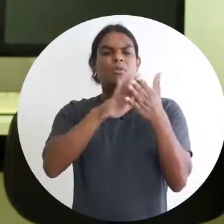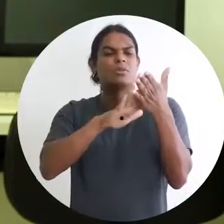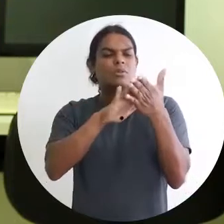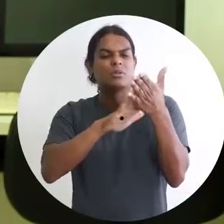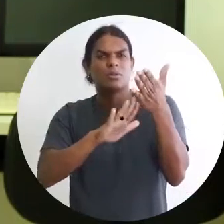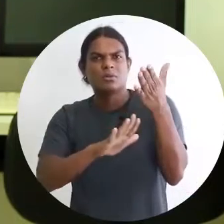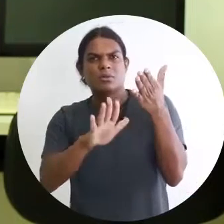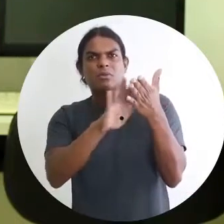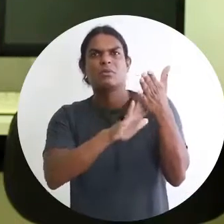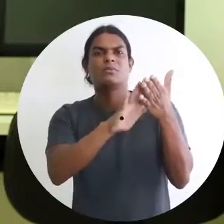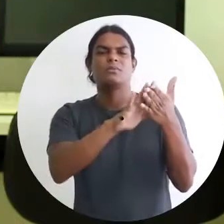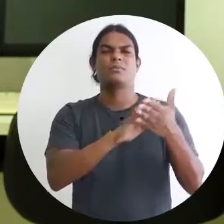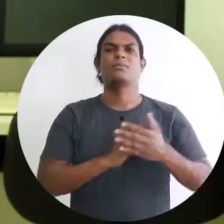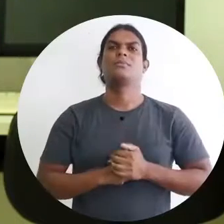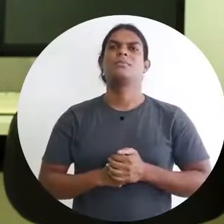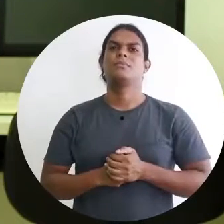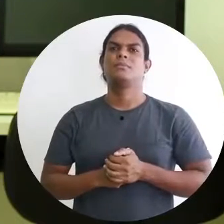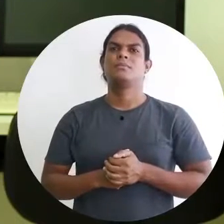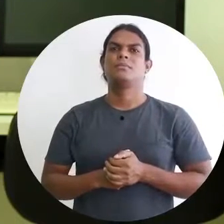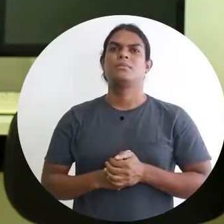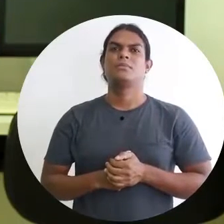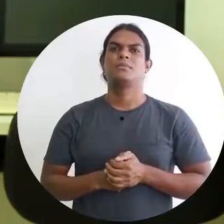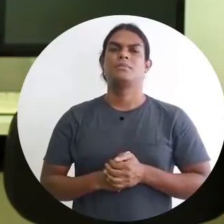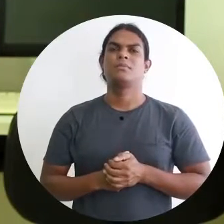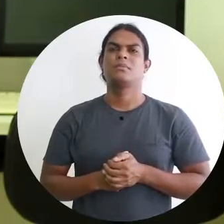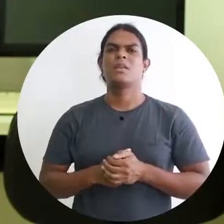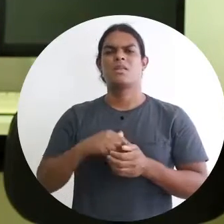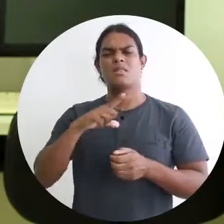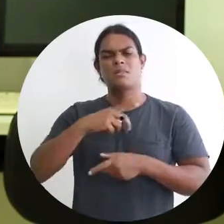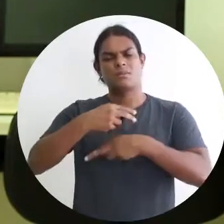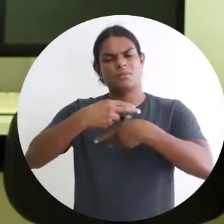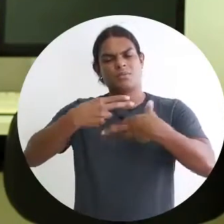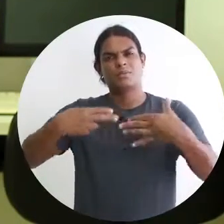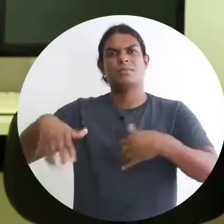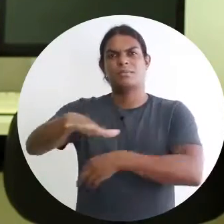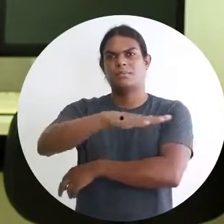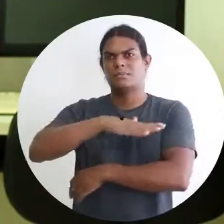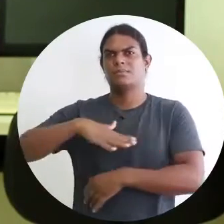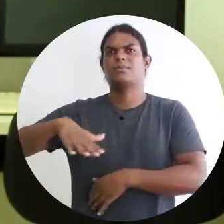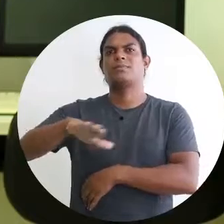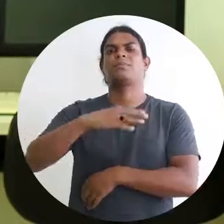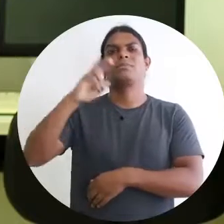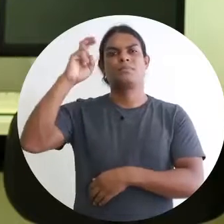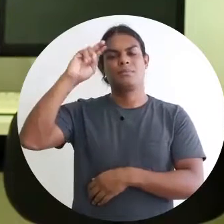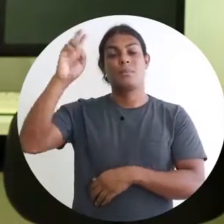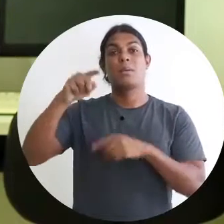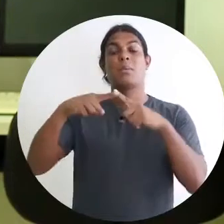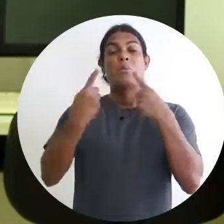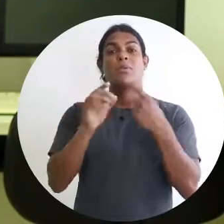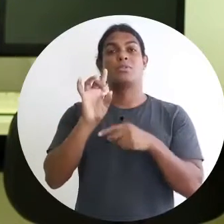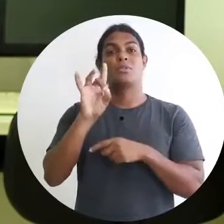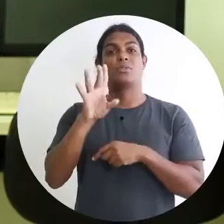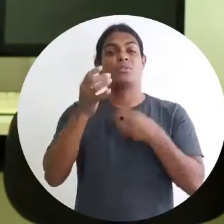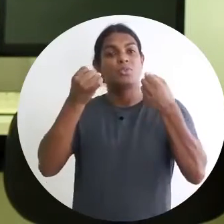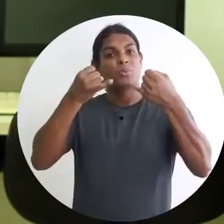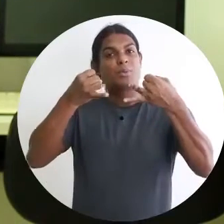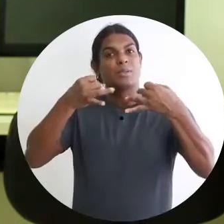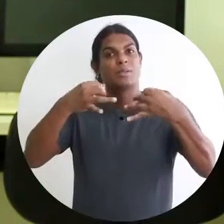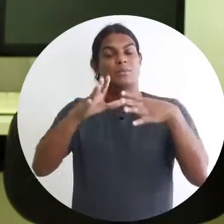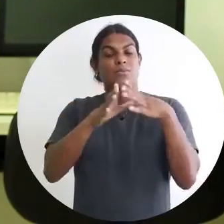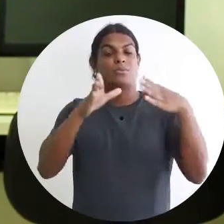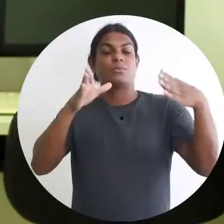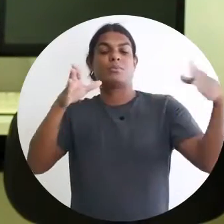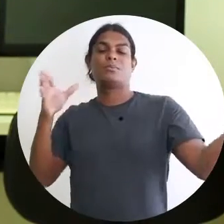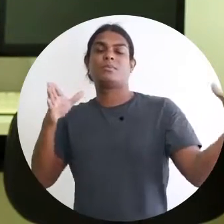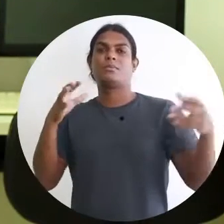pena visitar. Então, assim, a gente tem vários espaços culturais, mas eu estou falando de grandes espaços culturais dentro do Recife. Na sua